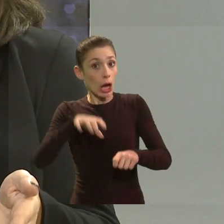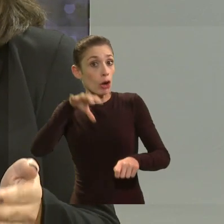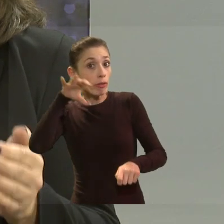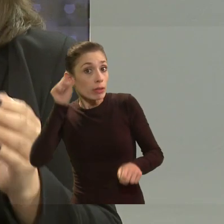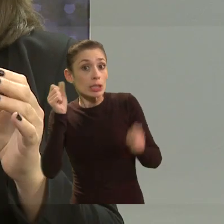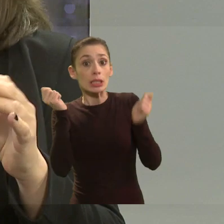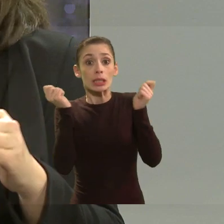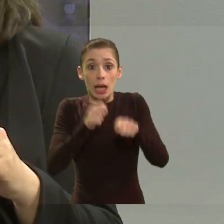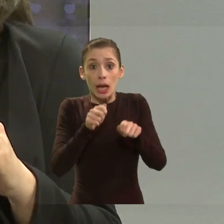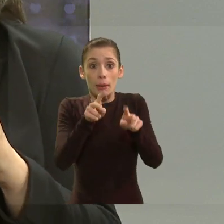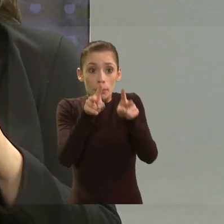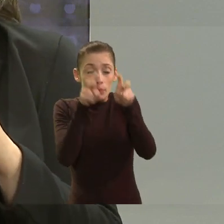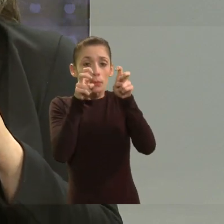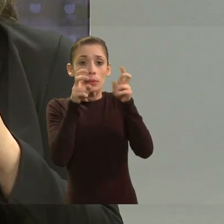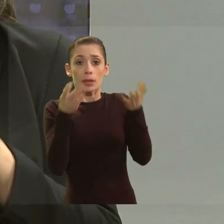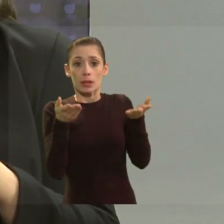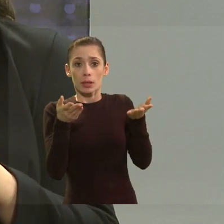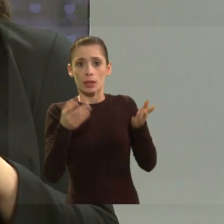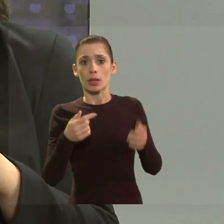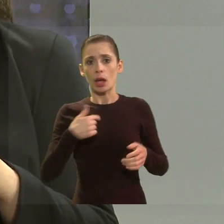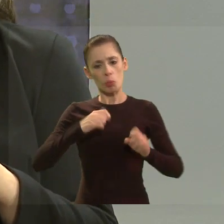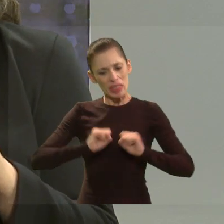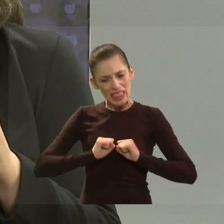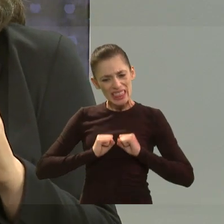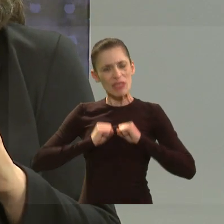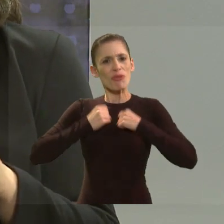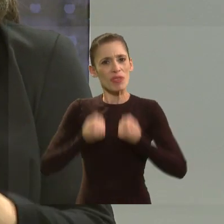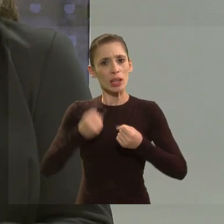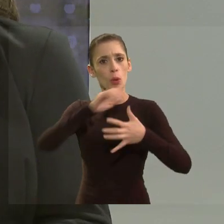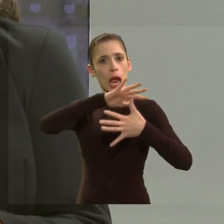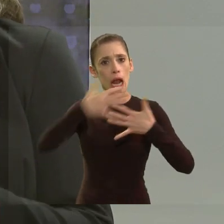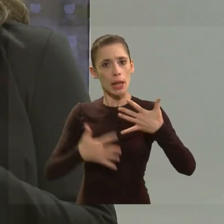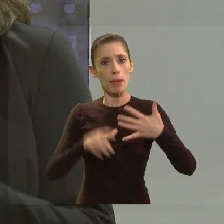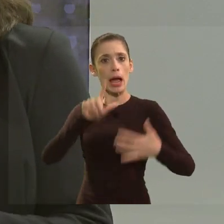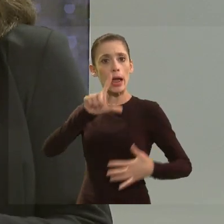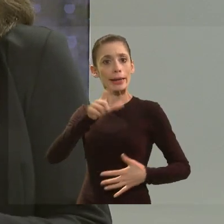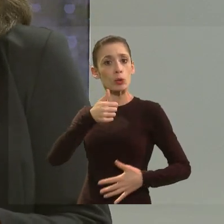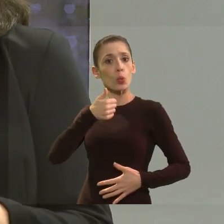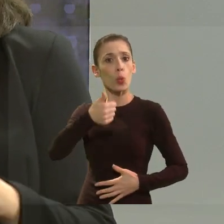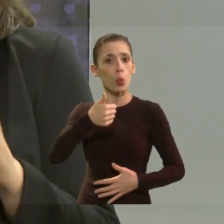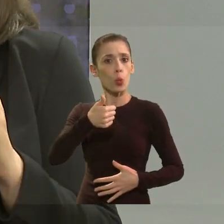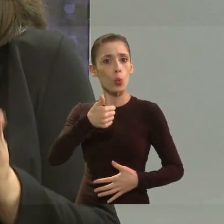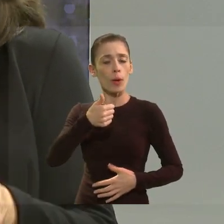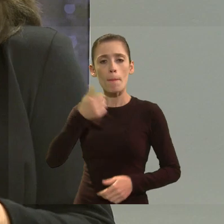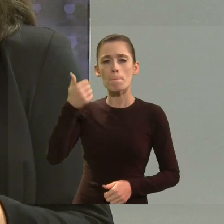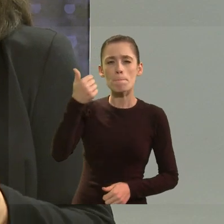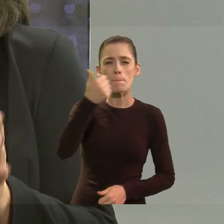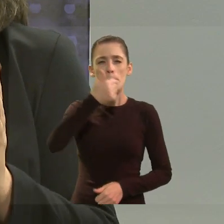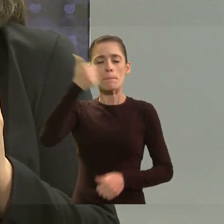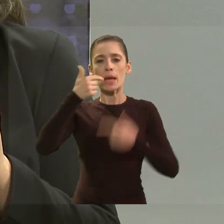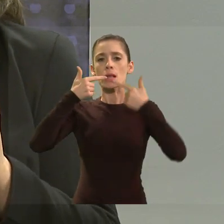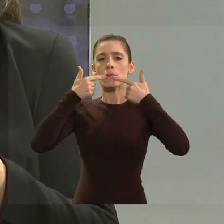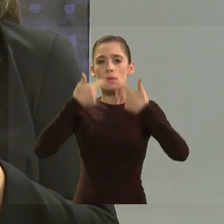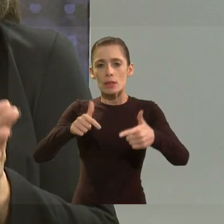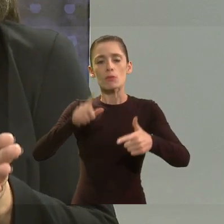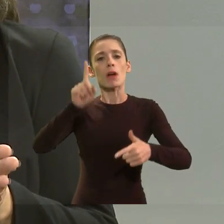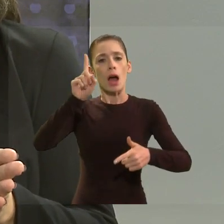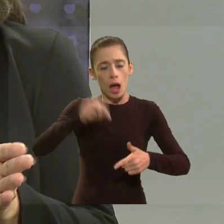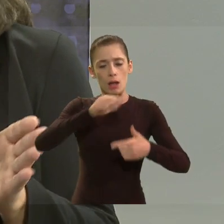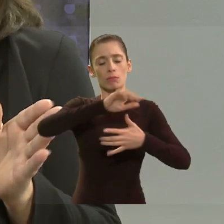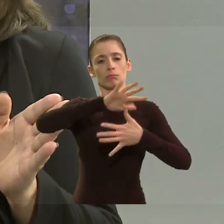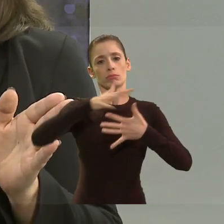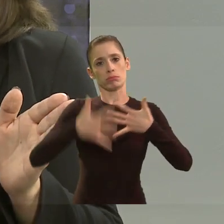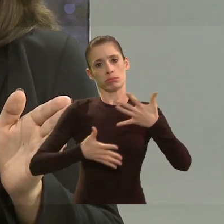e também assim quando a gente defende a língua de sinais a gente defende a língua de sinais como L1 quer dizer a primeira língua seja a língua de